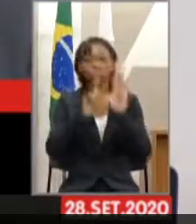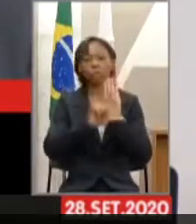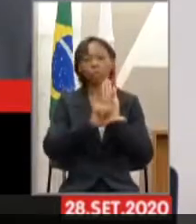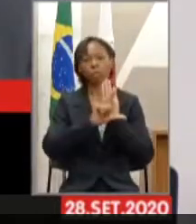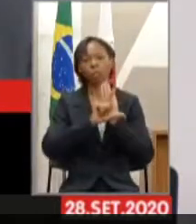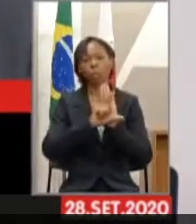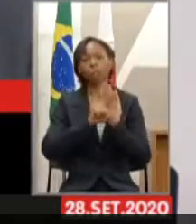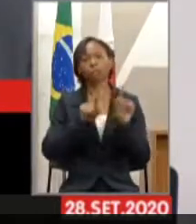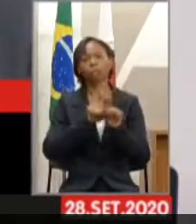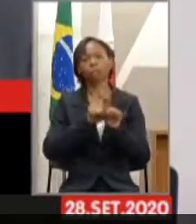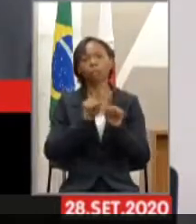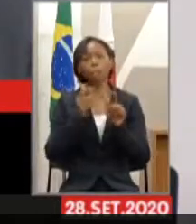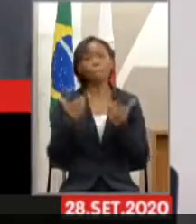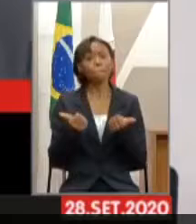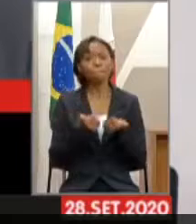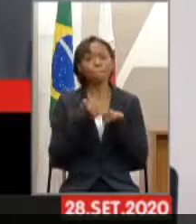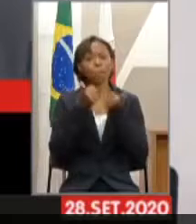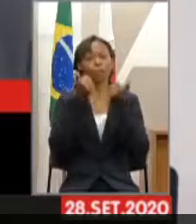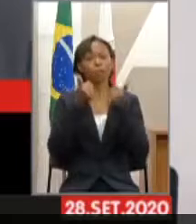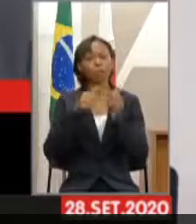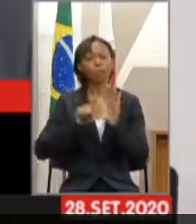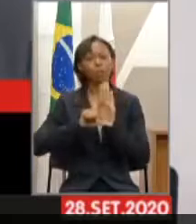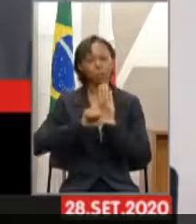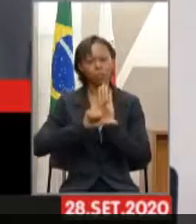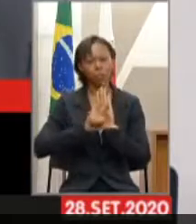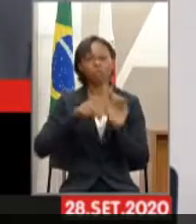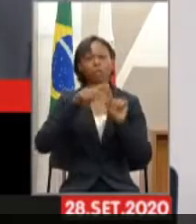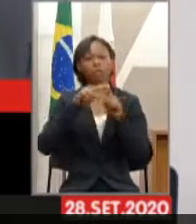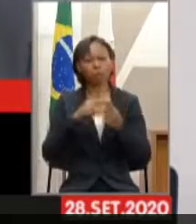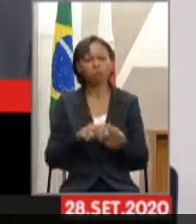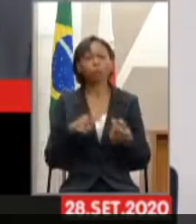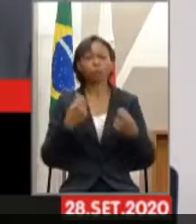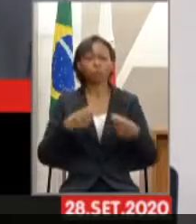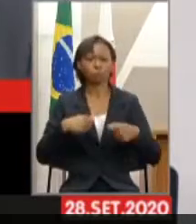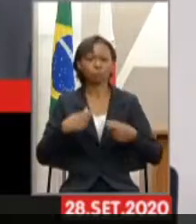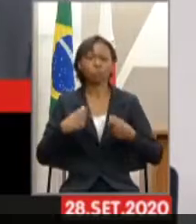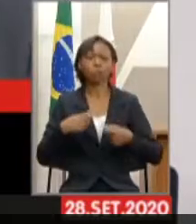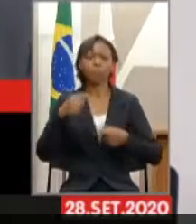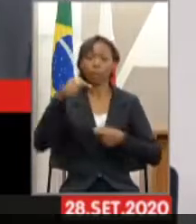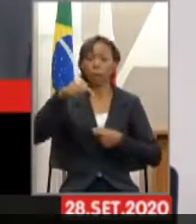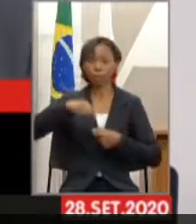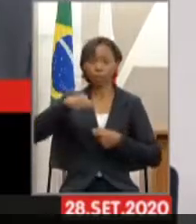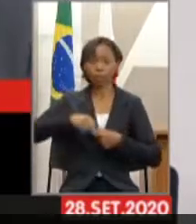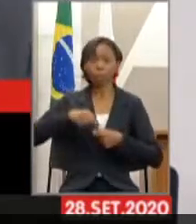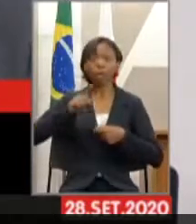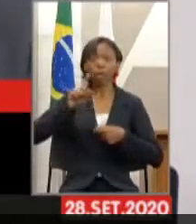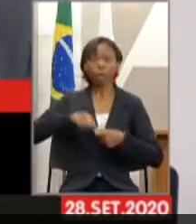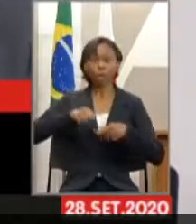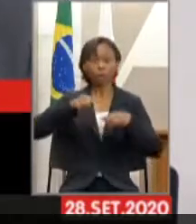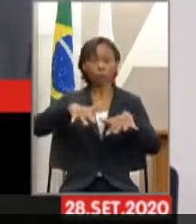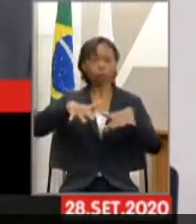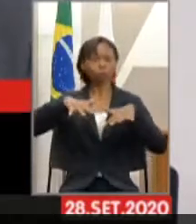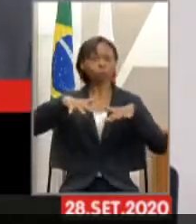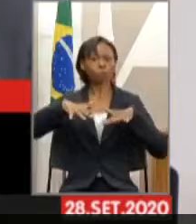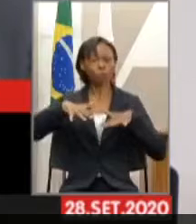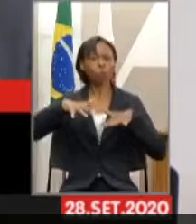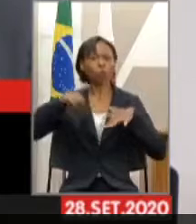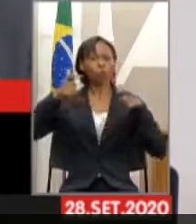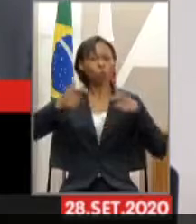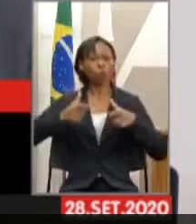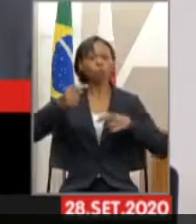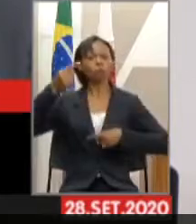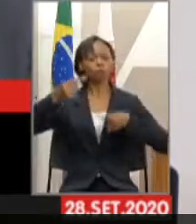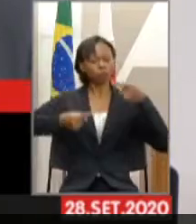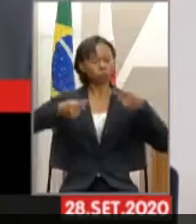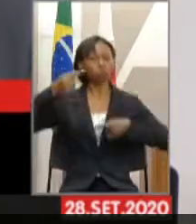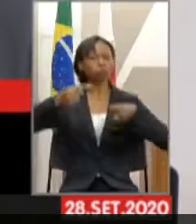leis precisam ser feitas. E aqui o parlamento, aqui é o lugar para essa discussão. E sempre vamos trazer